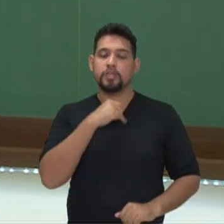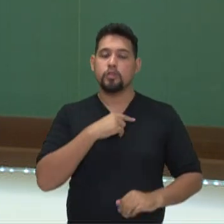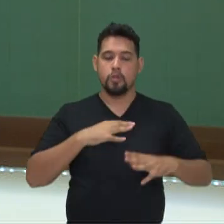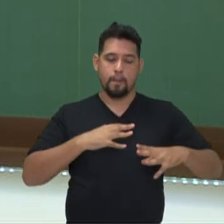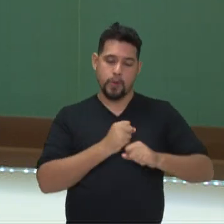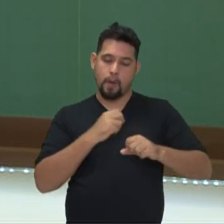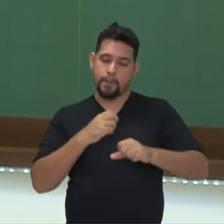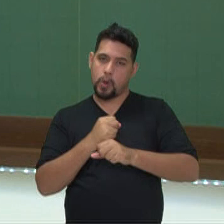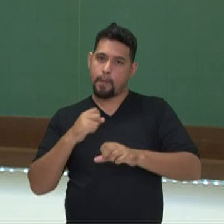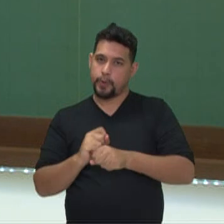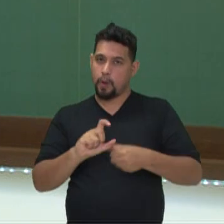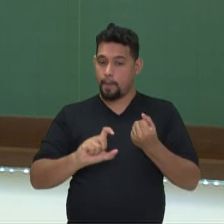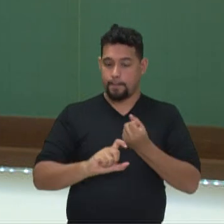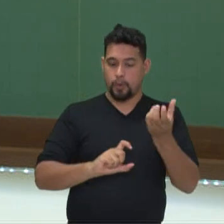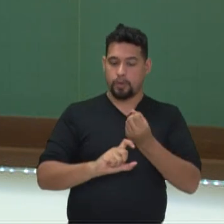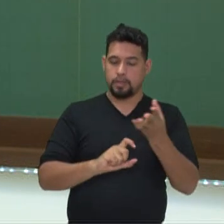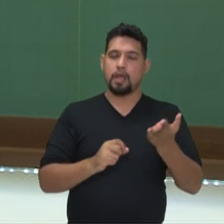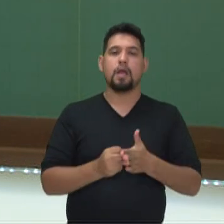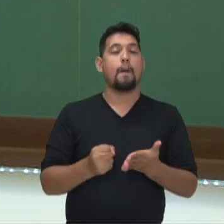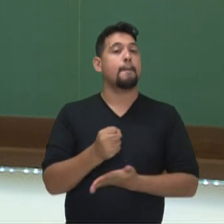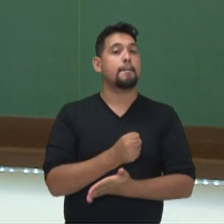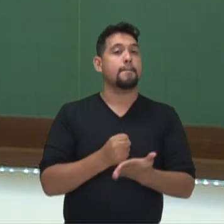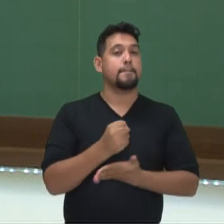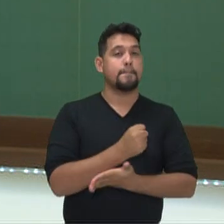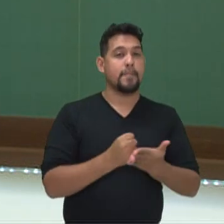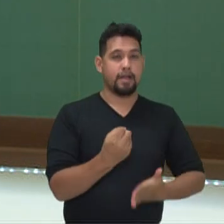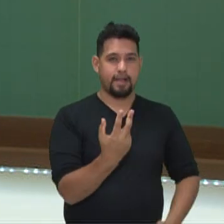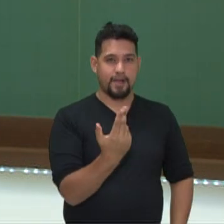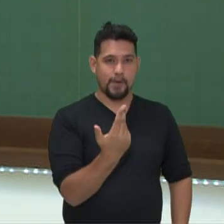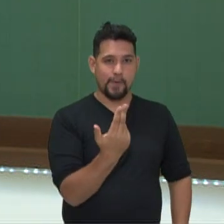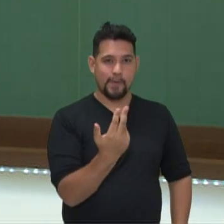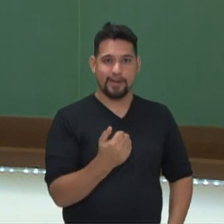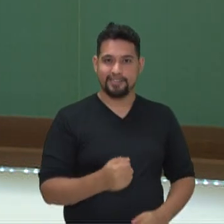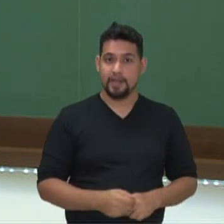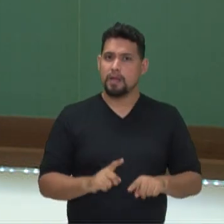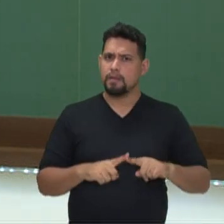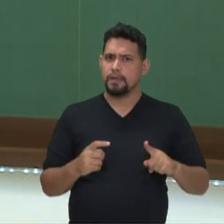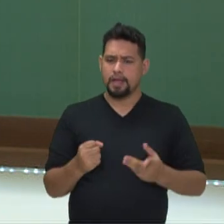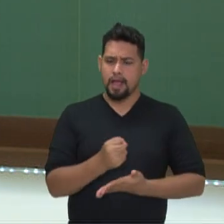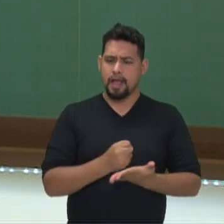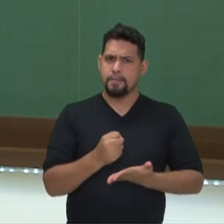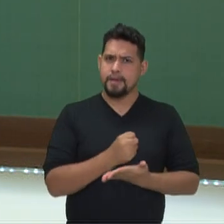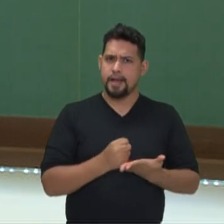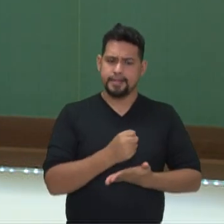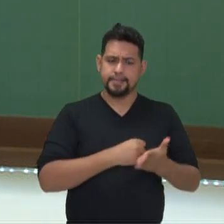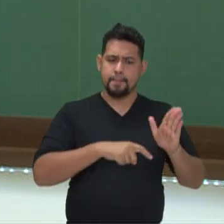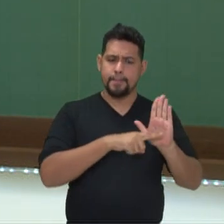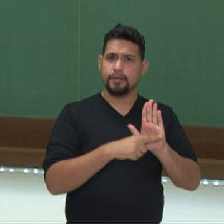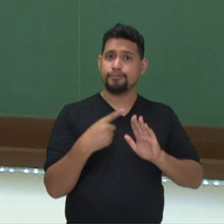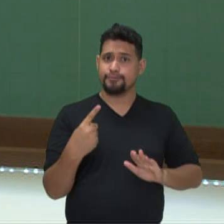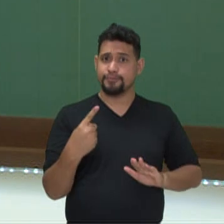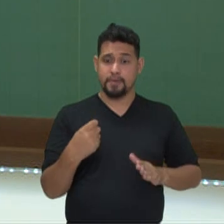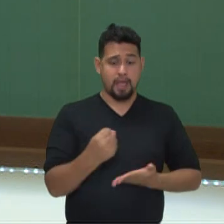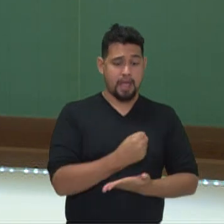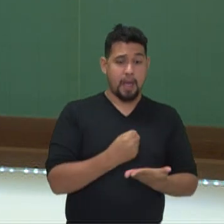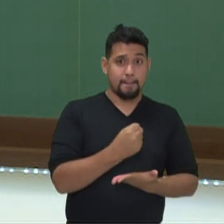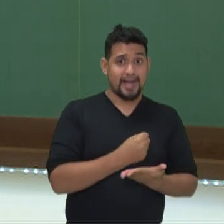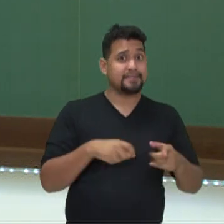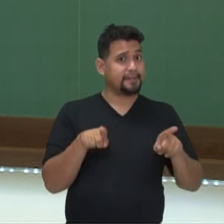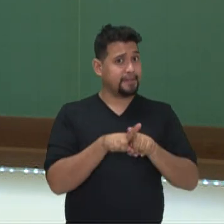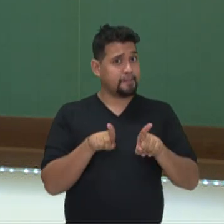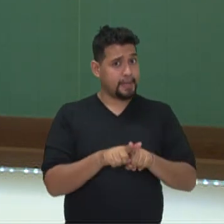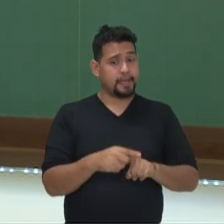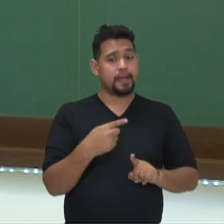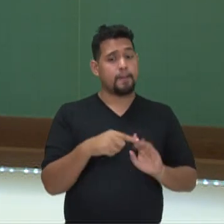multiplicando potências com bases iguais. Como aqui a base é menos 1 e aqui a base também é menos